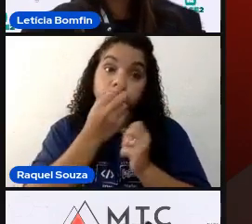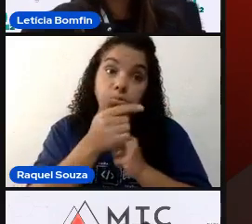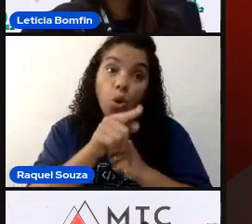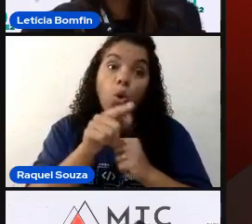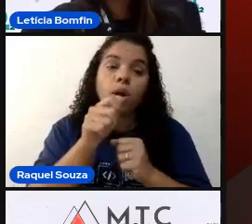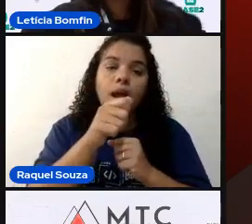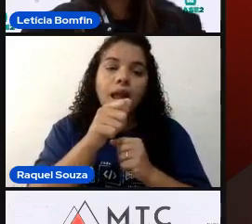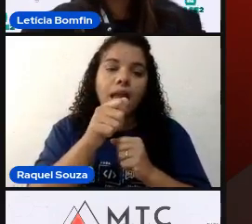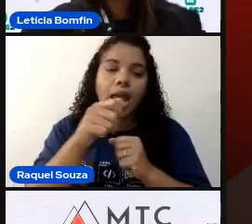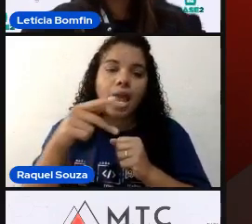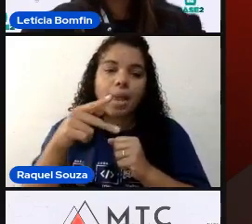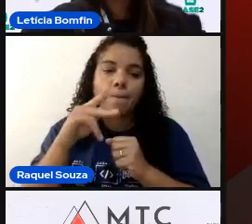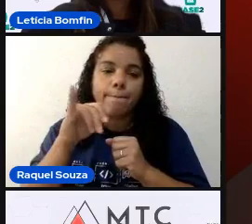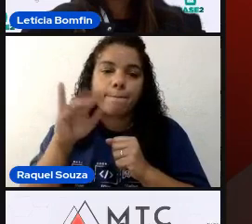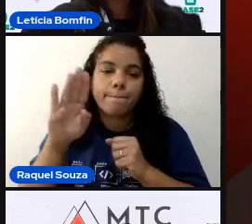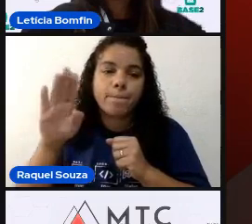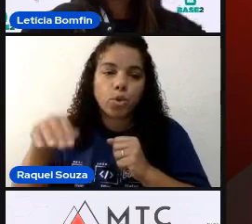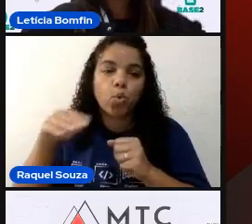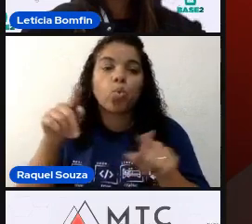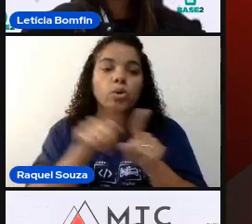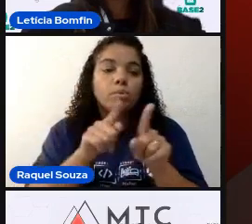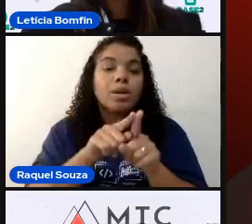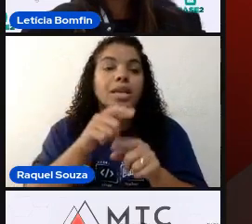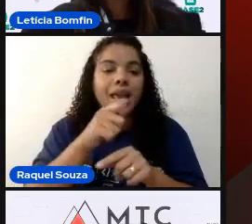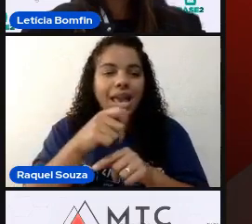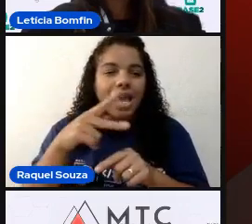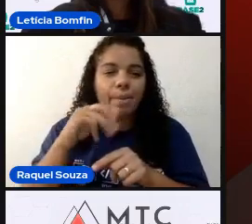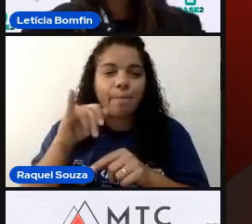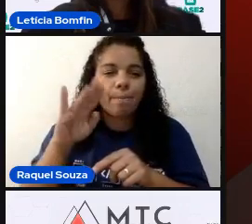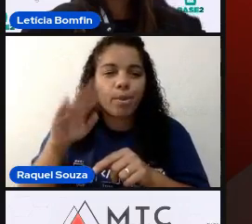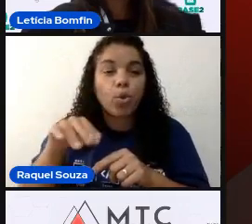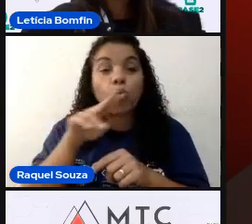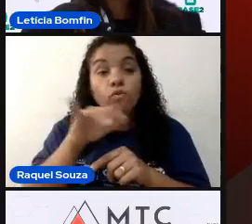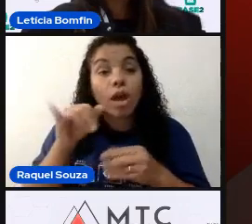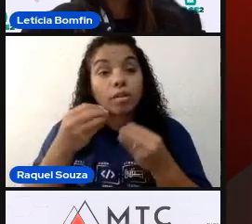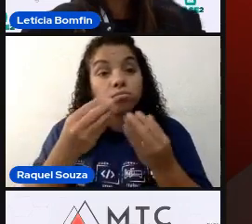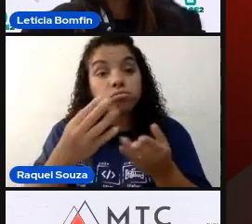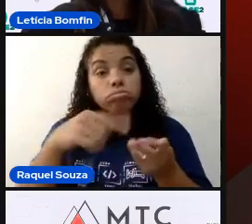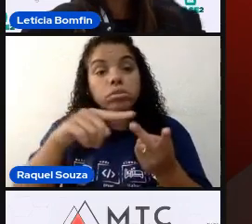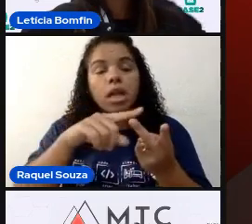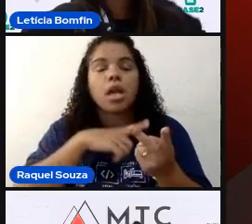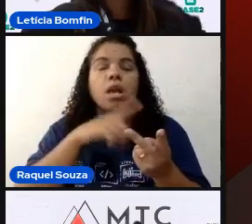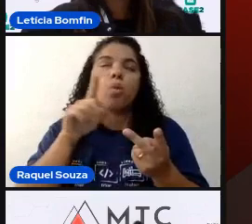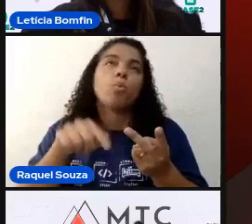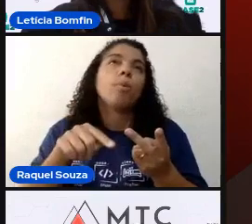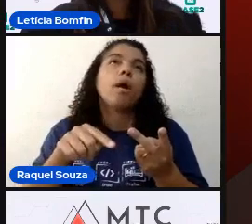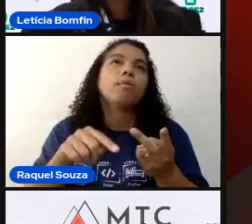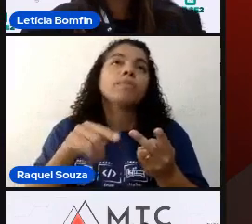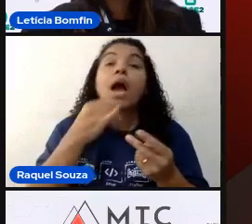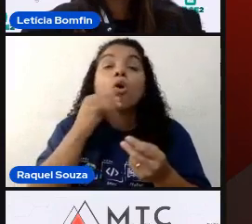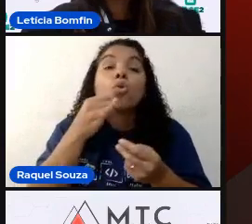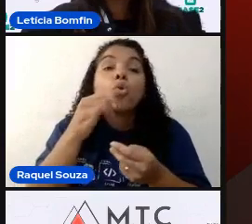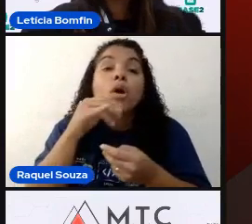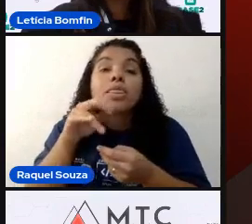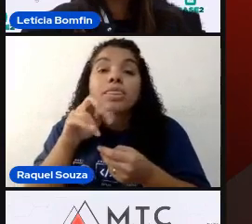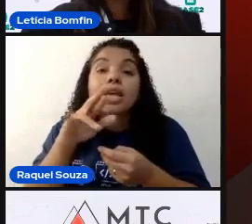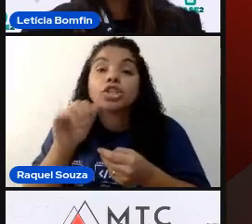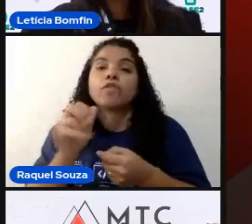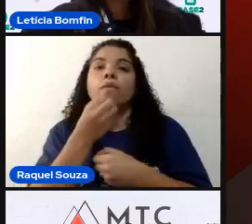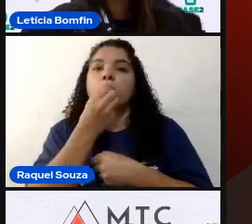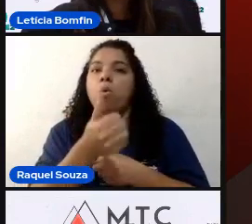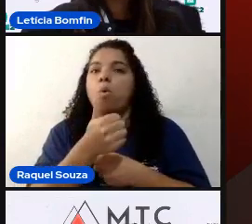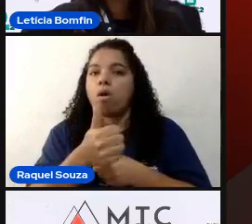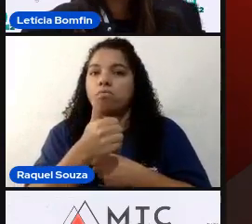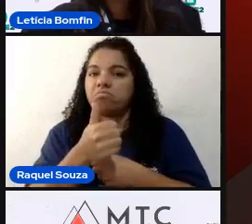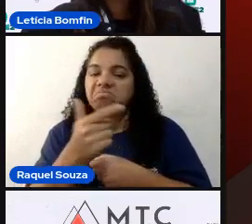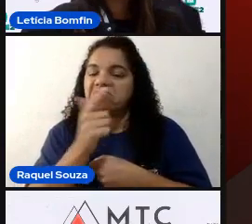Appium, então. Porque o Appium, ele vai te oferecer um aplicativo, uma automação nativa muito boa, que